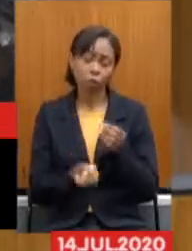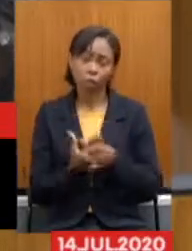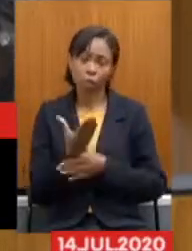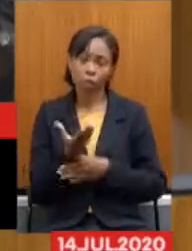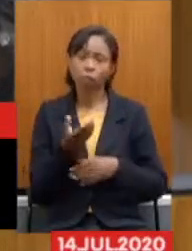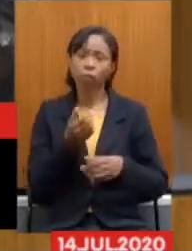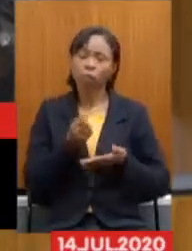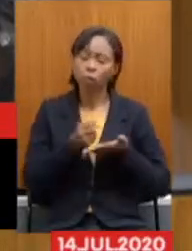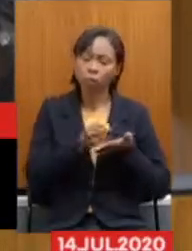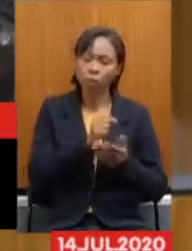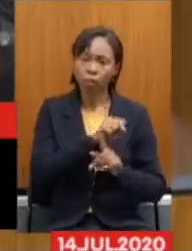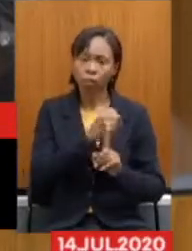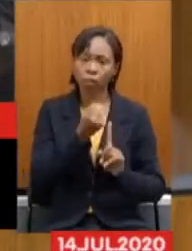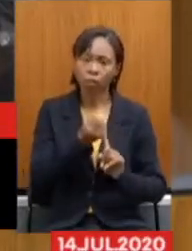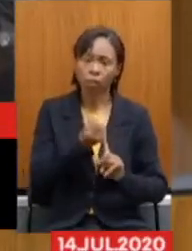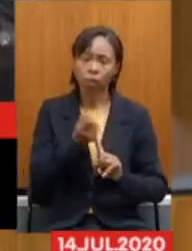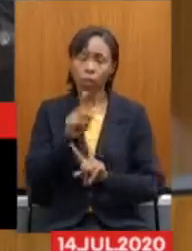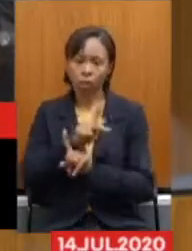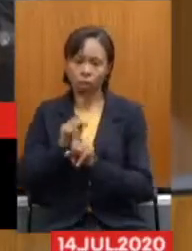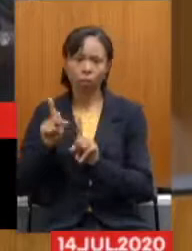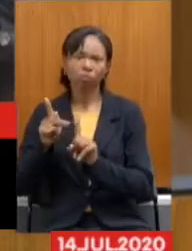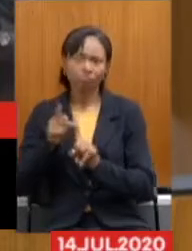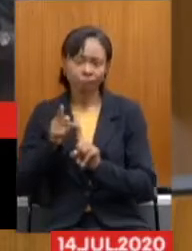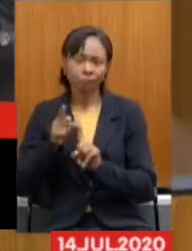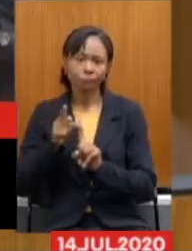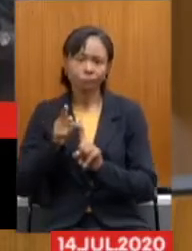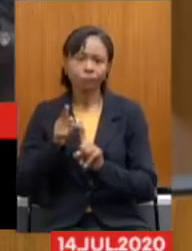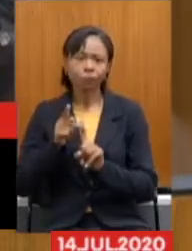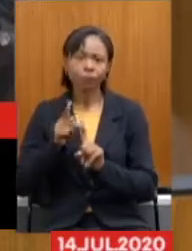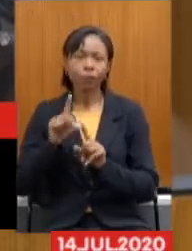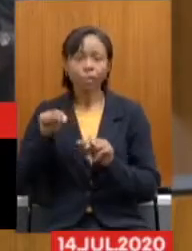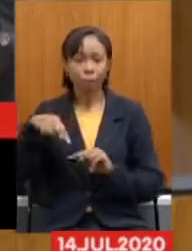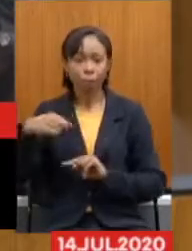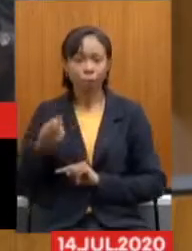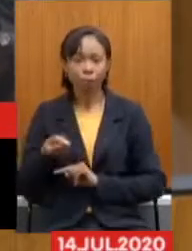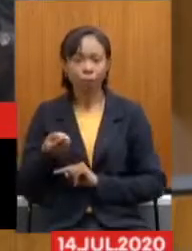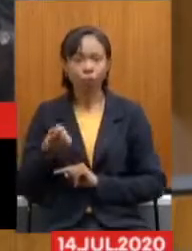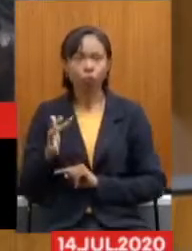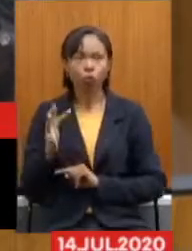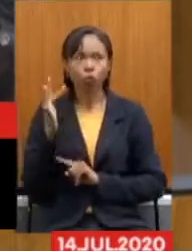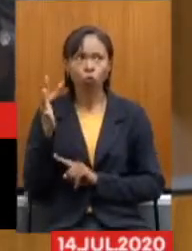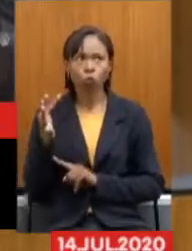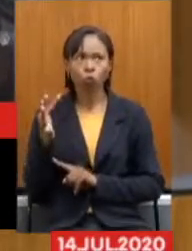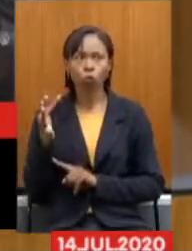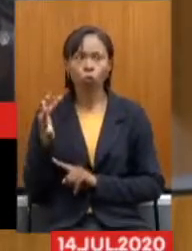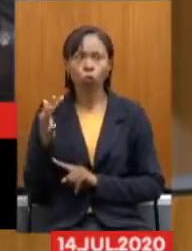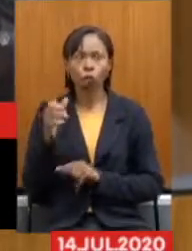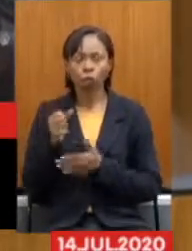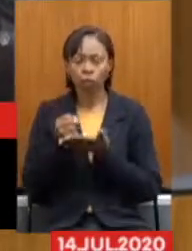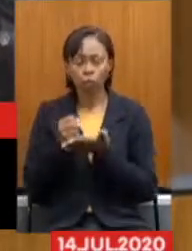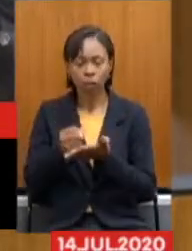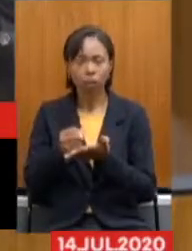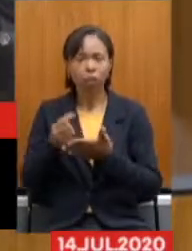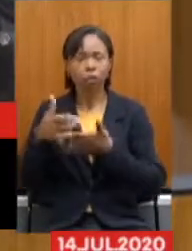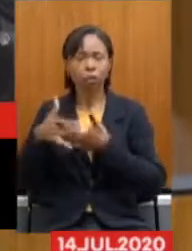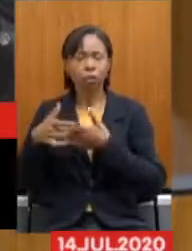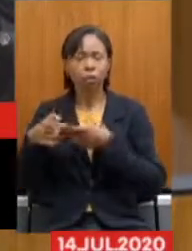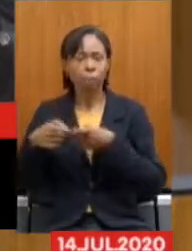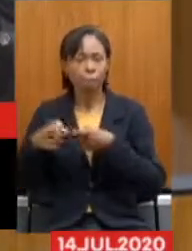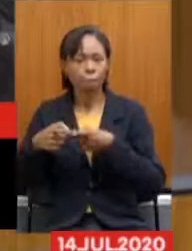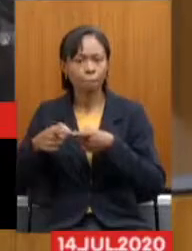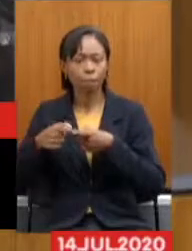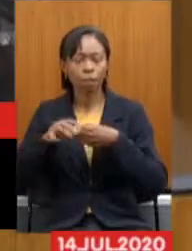Assistência Social E Previdência E depois Futuramente Assistência Médica Foi